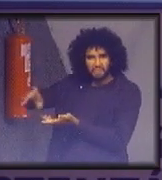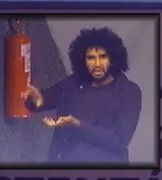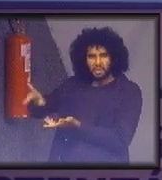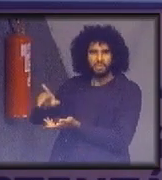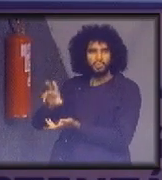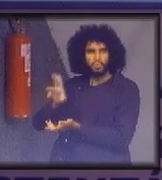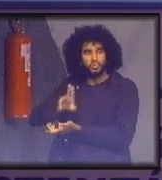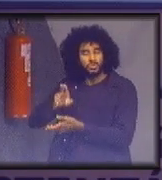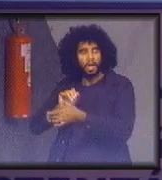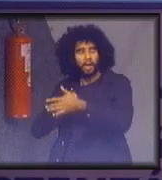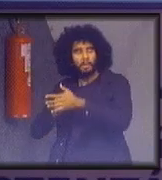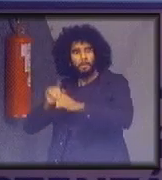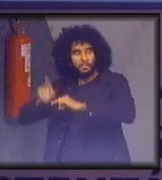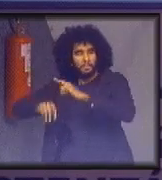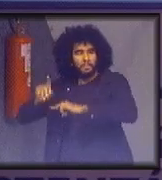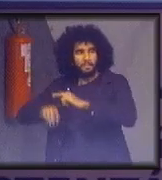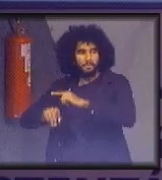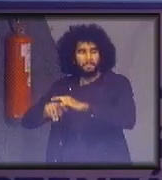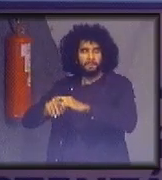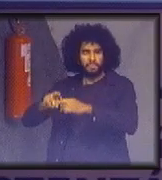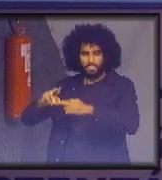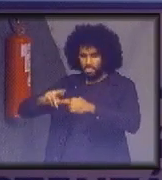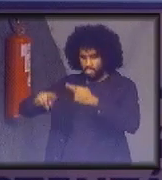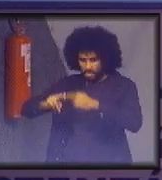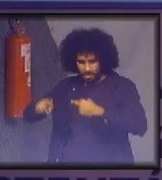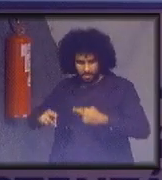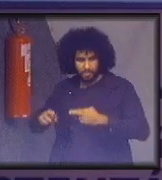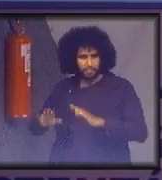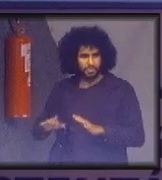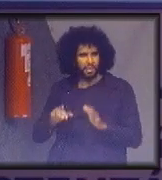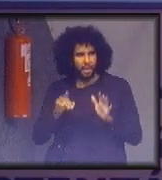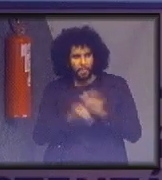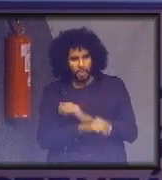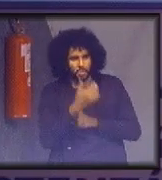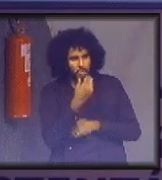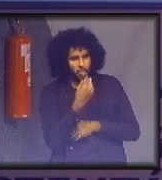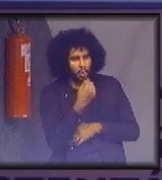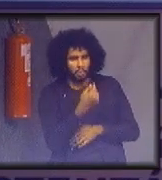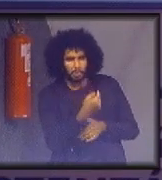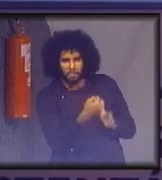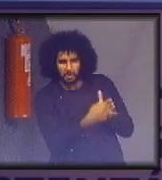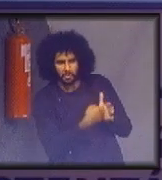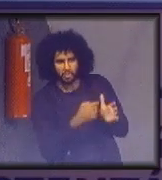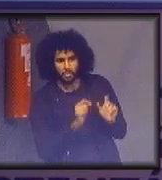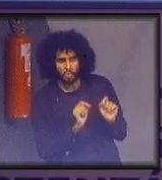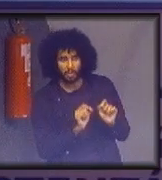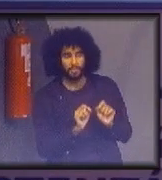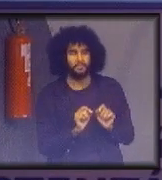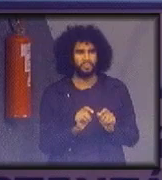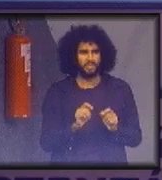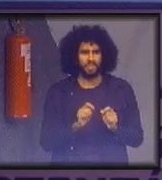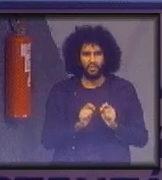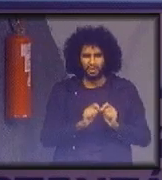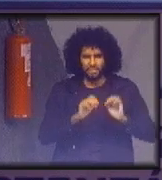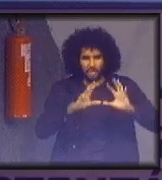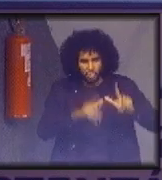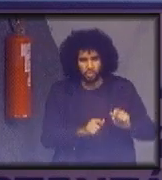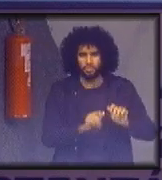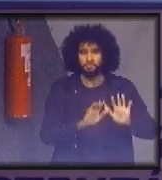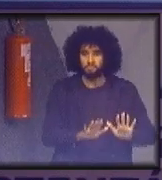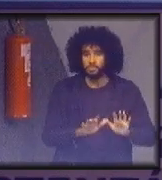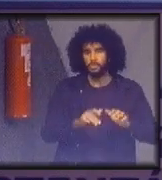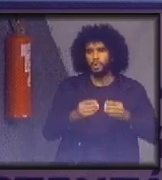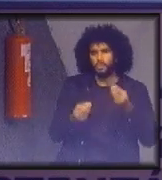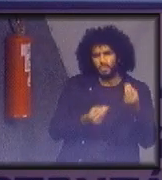reciclados. Então, a pergunta que o Pablo fazia, muito bem, nós queremos fazer isso tudo. como é que a gente